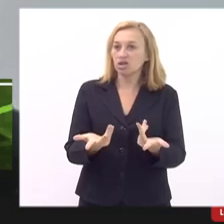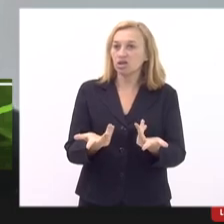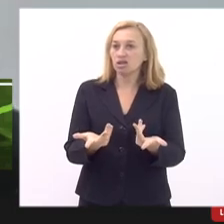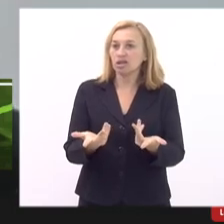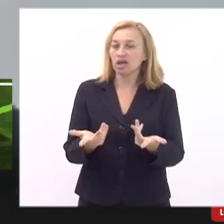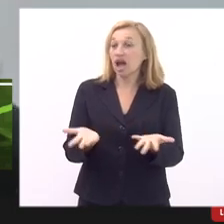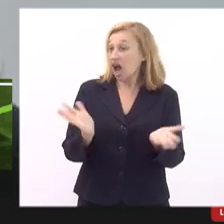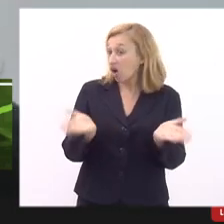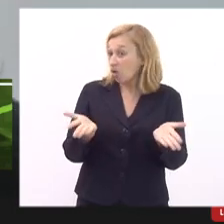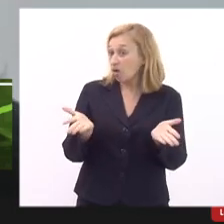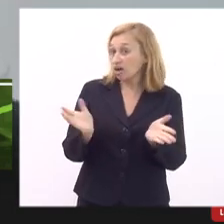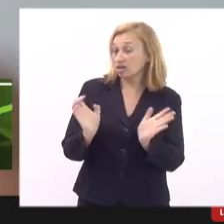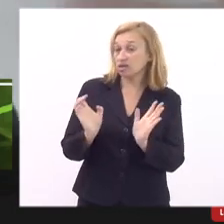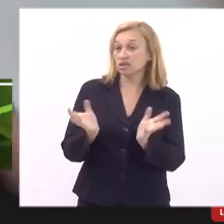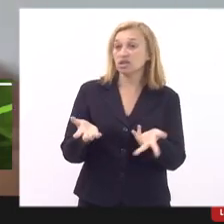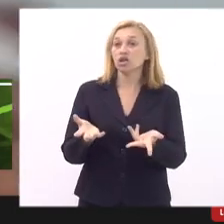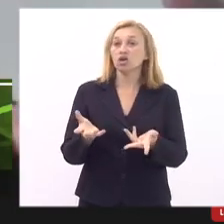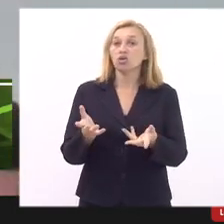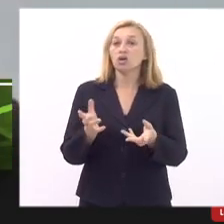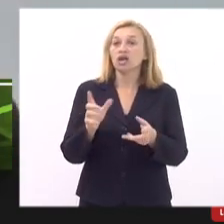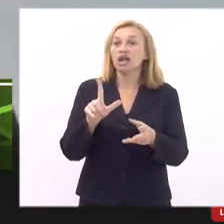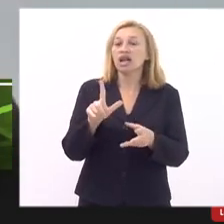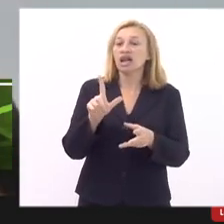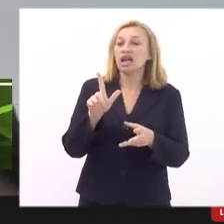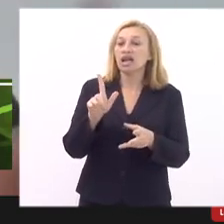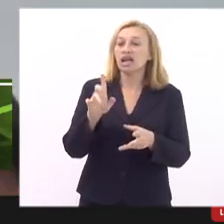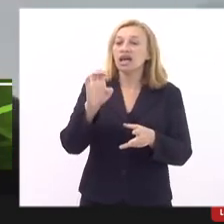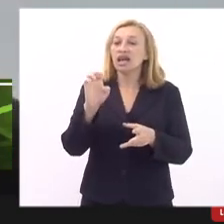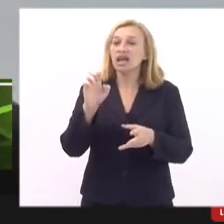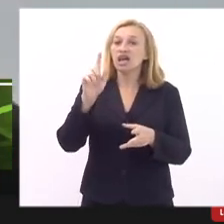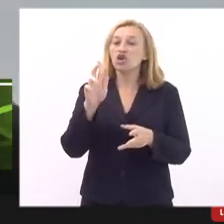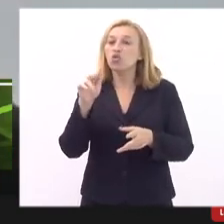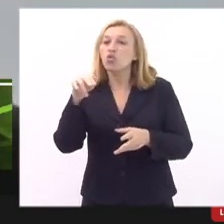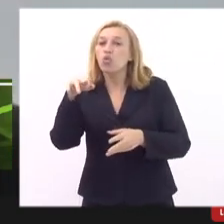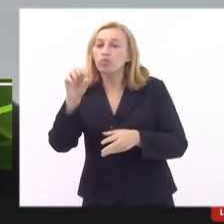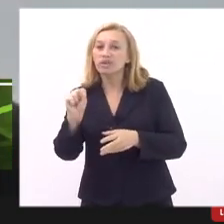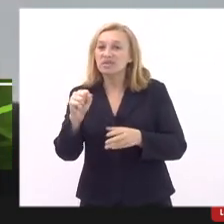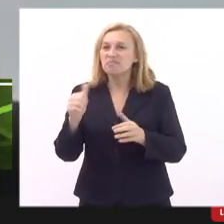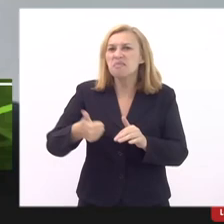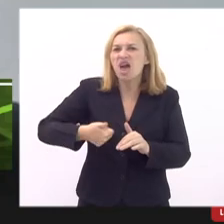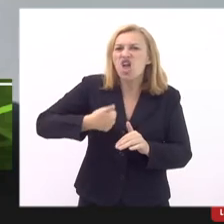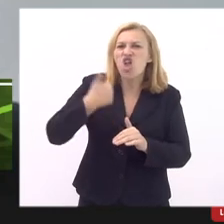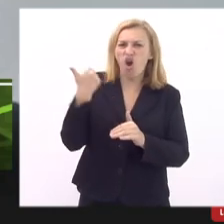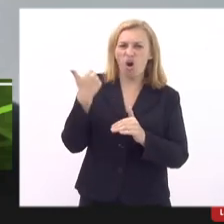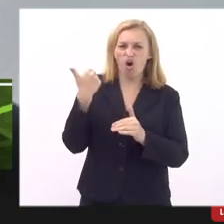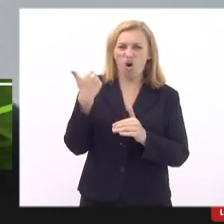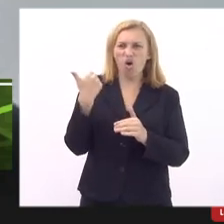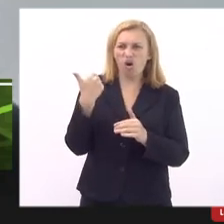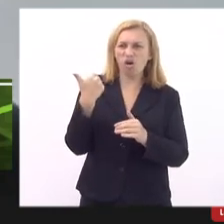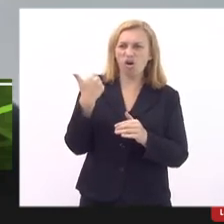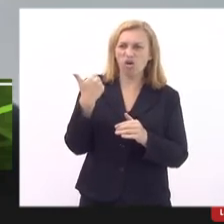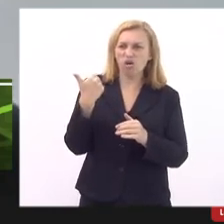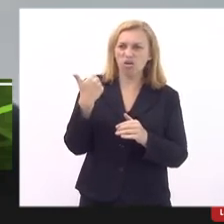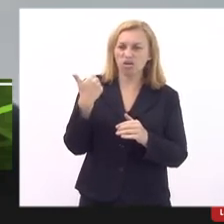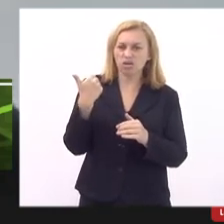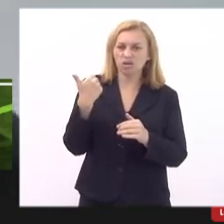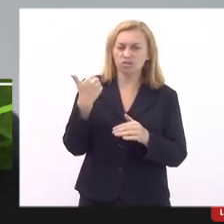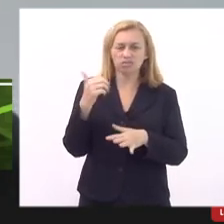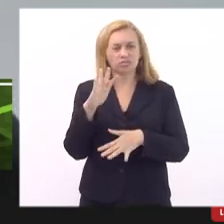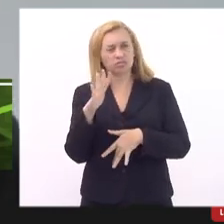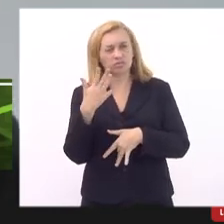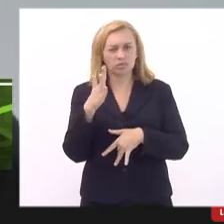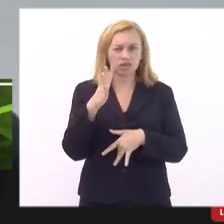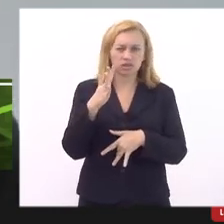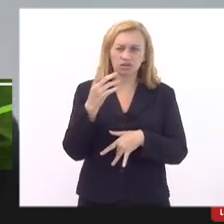luxo, aquele legume que eles selecionam e botam os melhores ali para serem vendidos. Pegando um preço médio, que é o